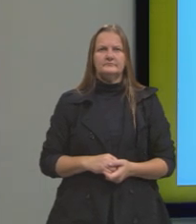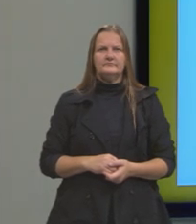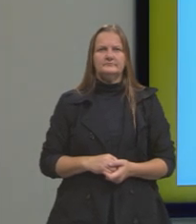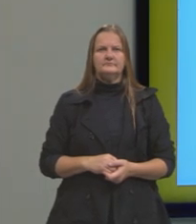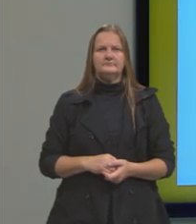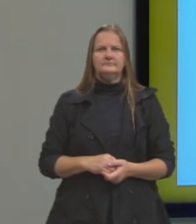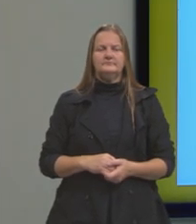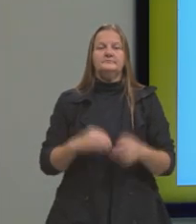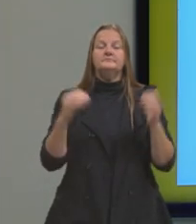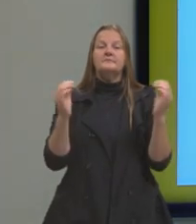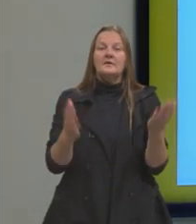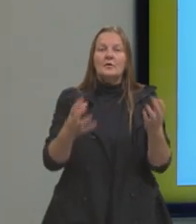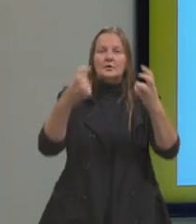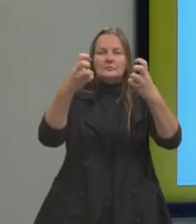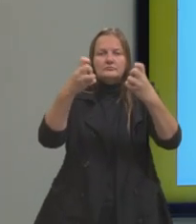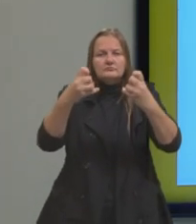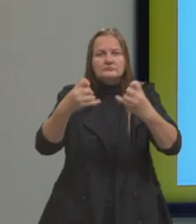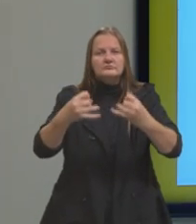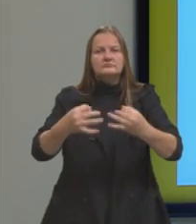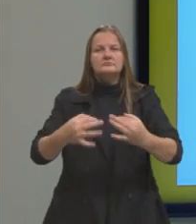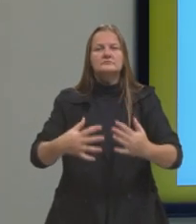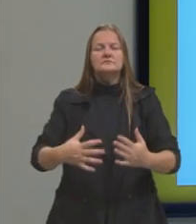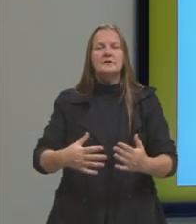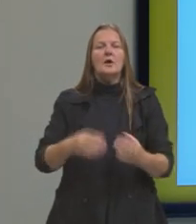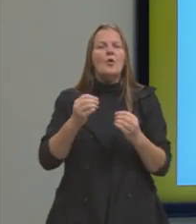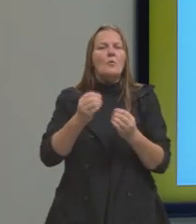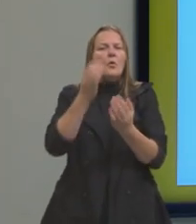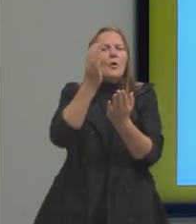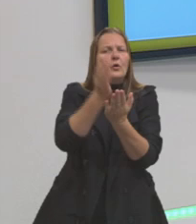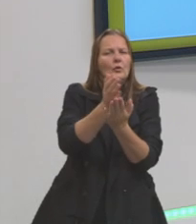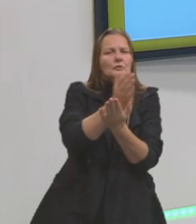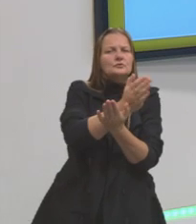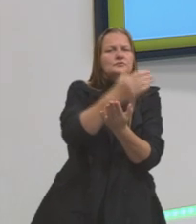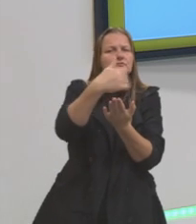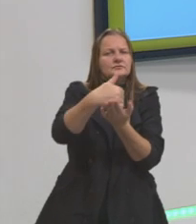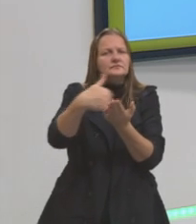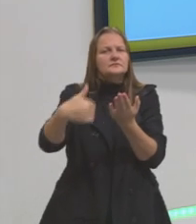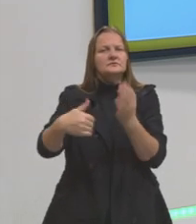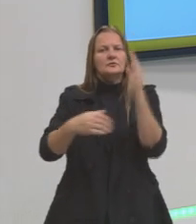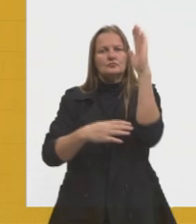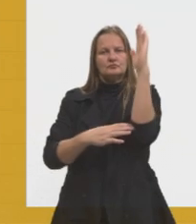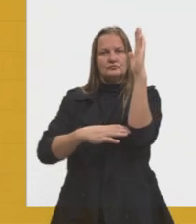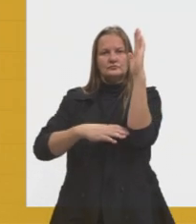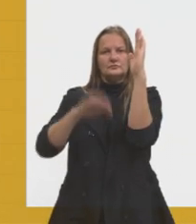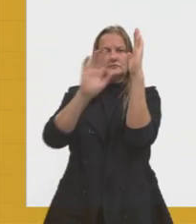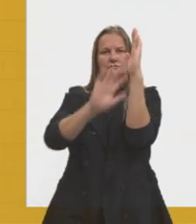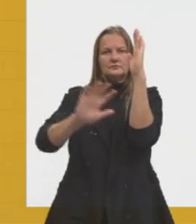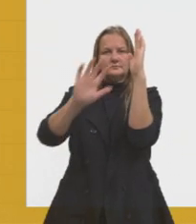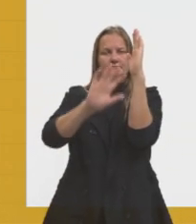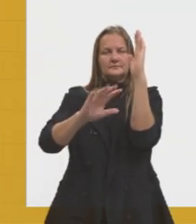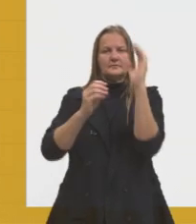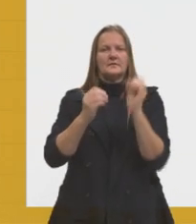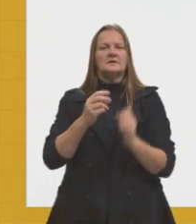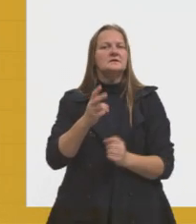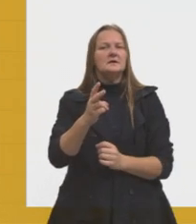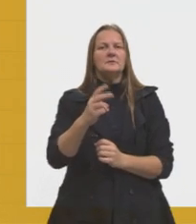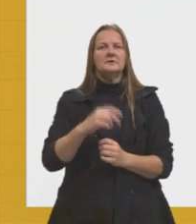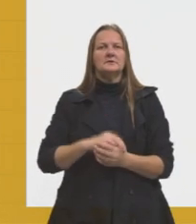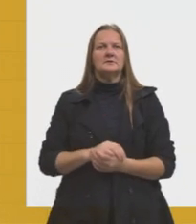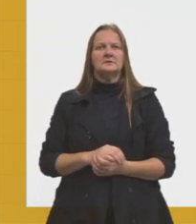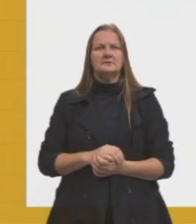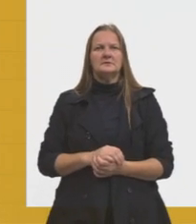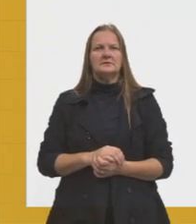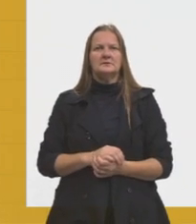Bem, agora eu queria falar em relação à divisão, então, do plano cartesiano. O plano cartesiano ele é dividido, certo?